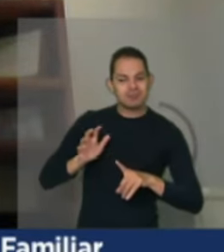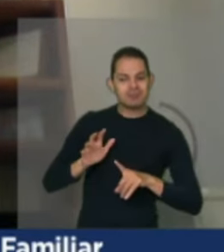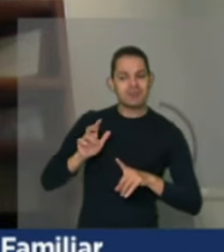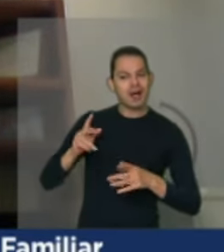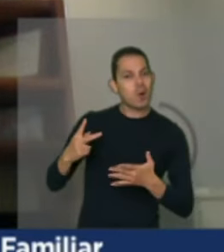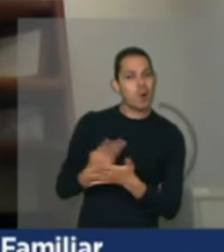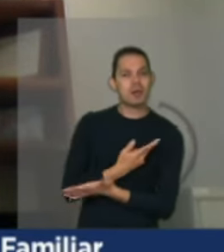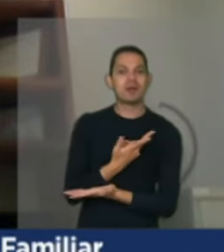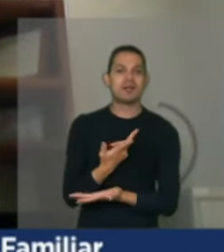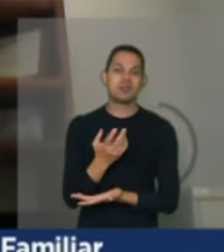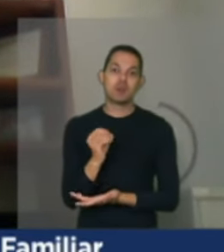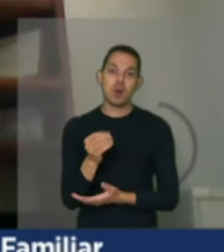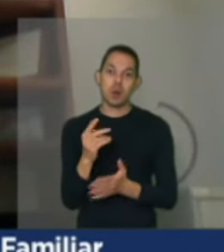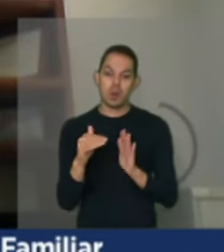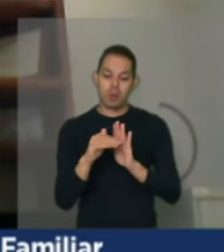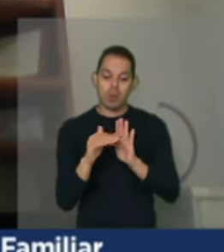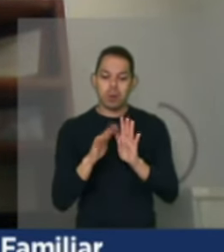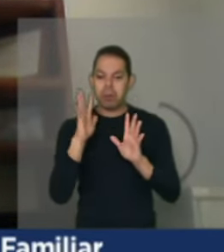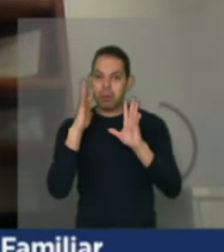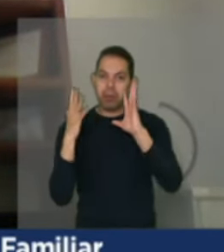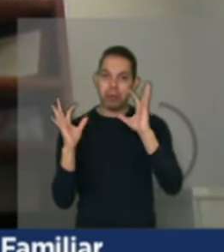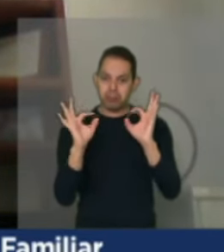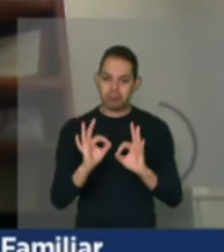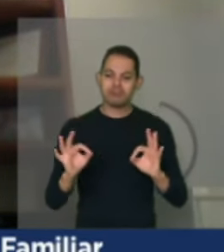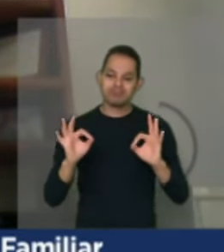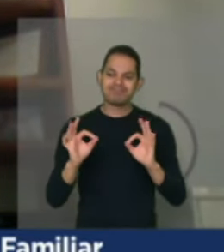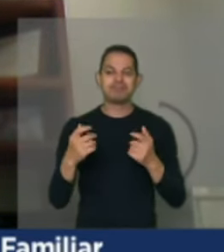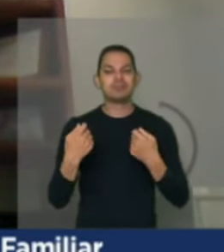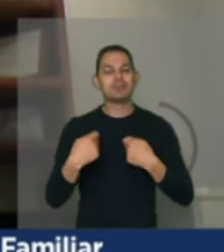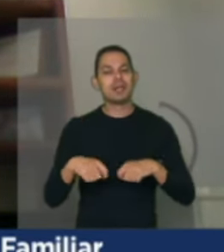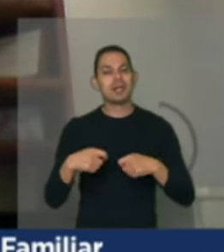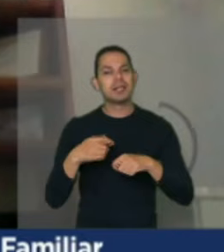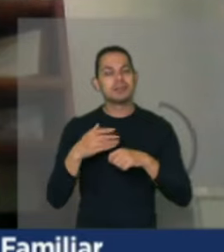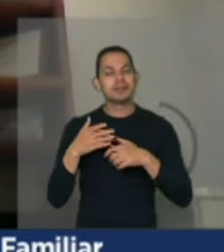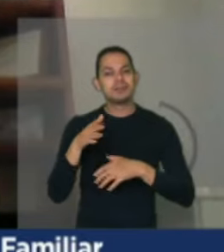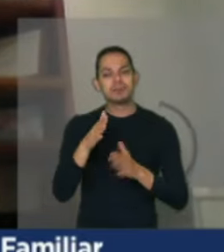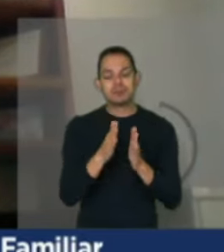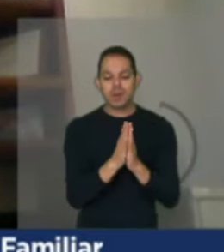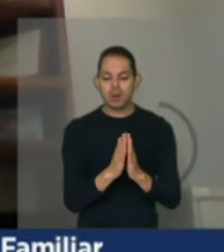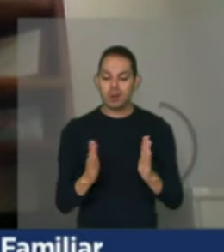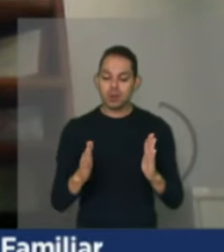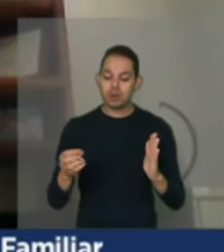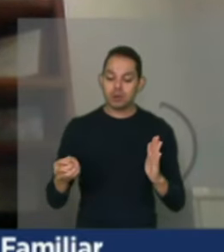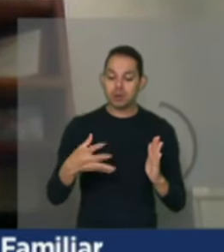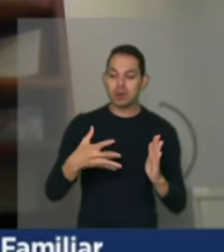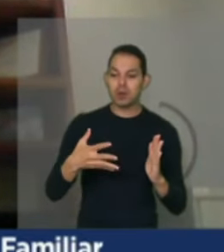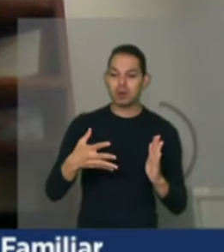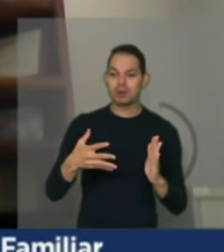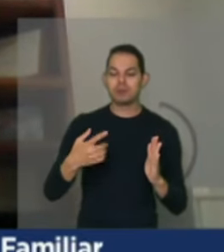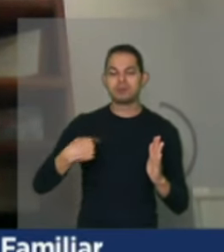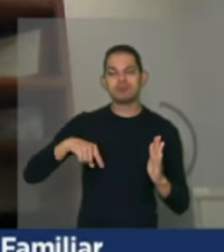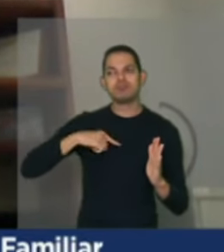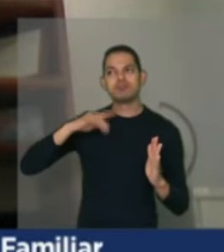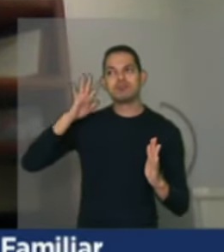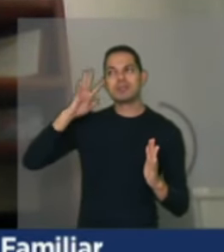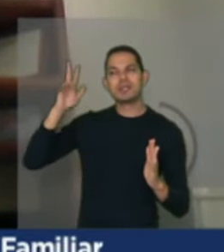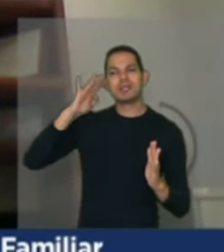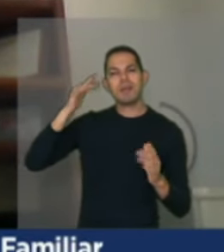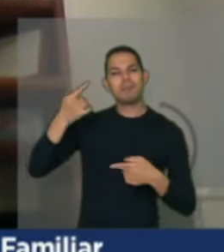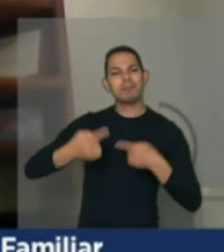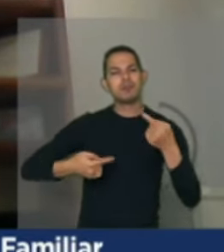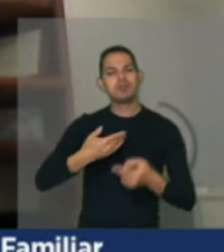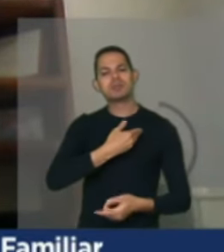ausência dessas medidas. Então, é preciso entrar numa nova fase, onde que a gente repense quais são as políticas